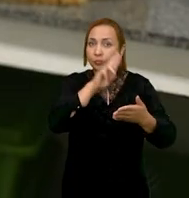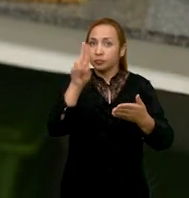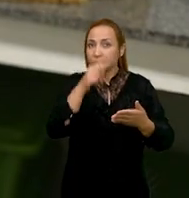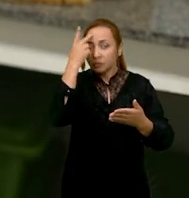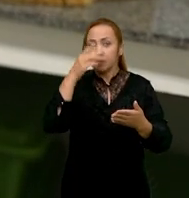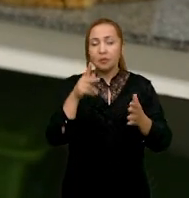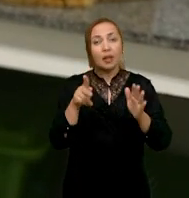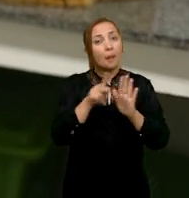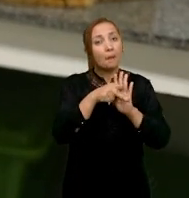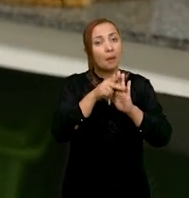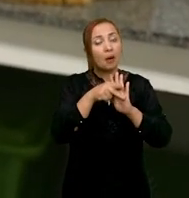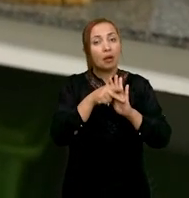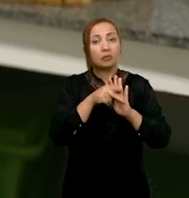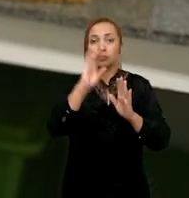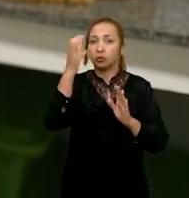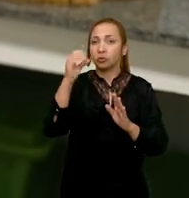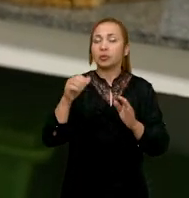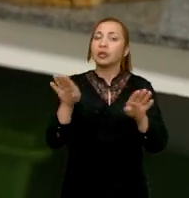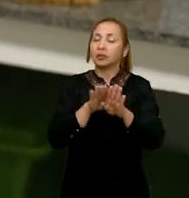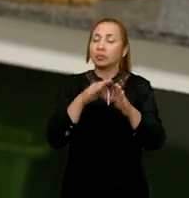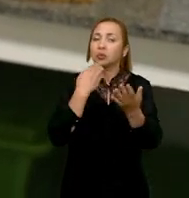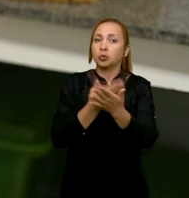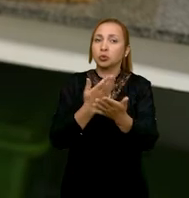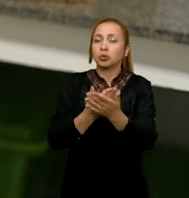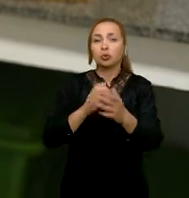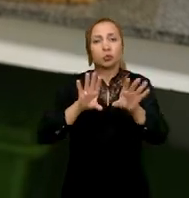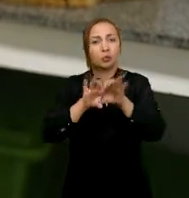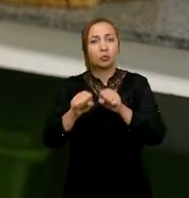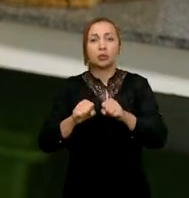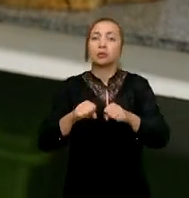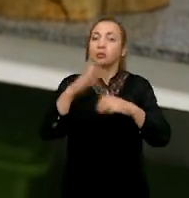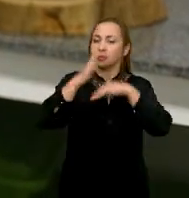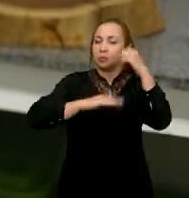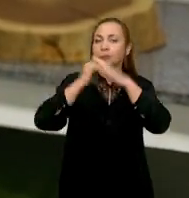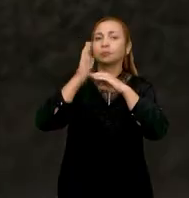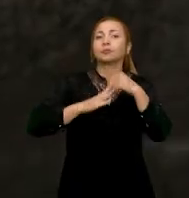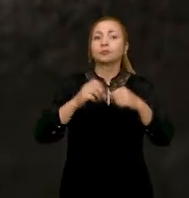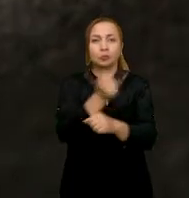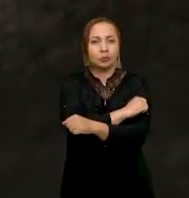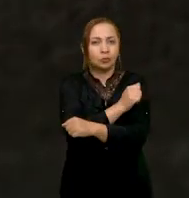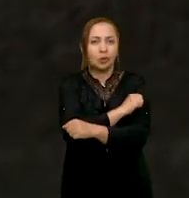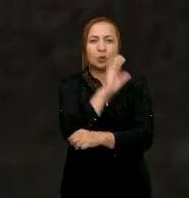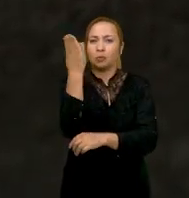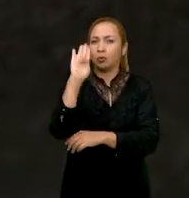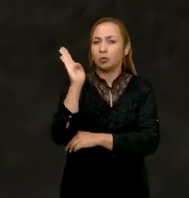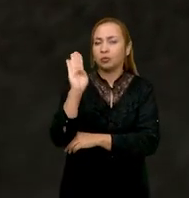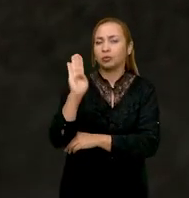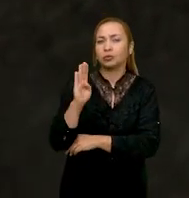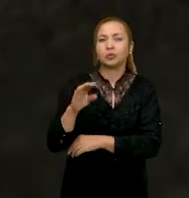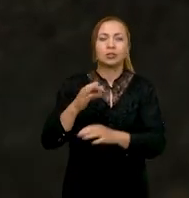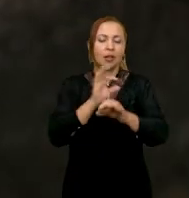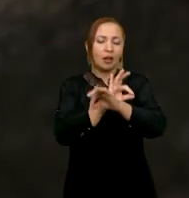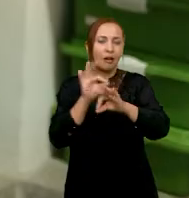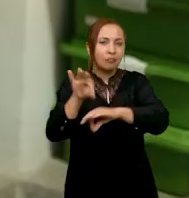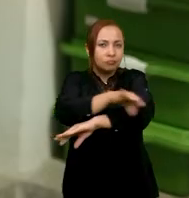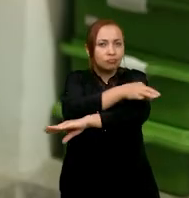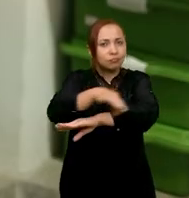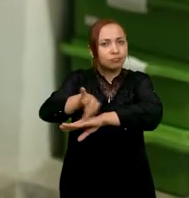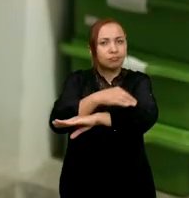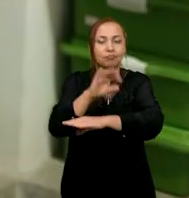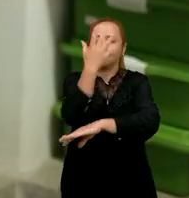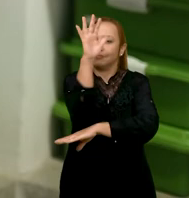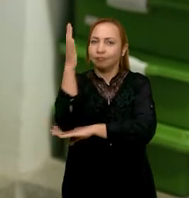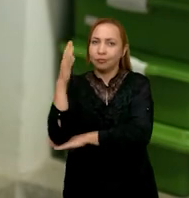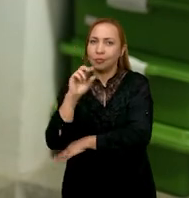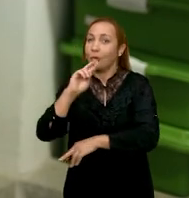científicas, assim como estudo e formação profissional dos alunos de Biologia e Engenharia Florestal, ou